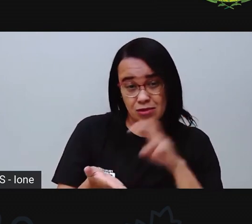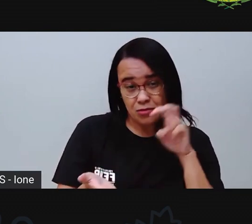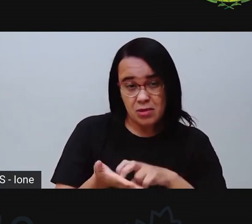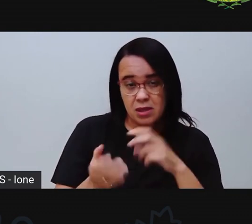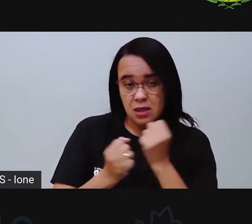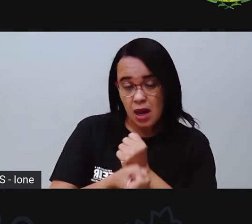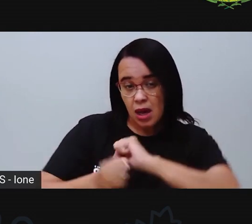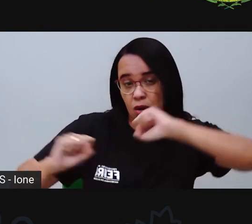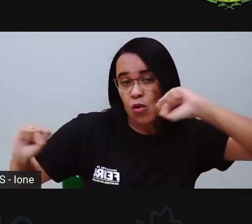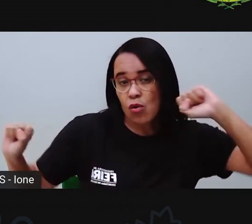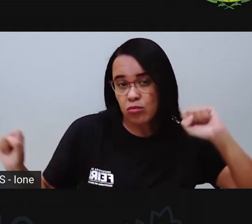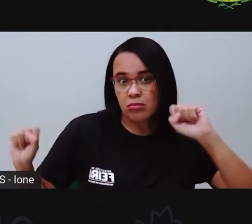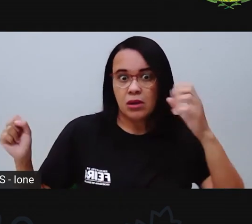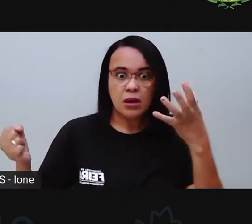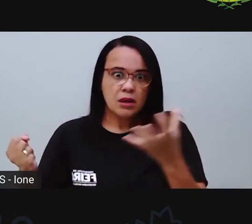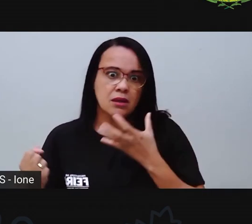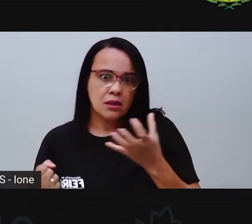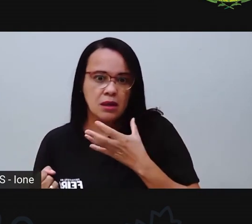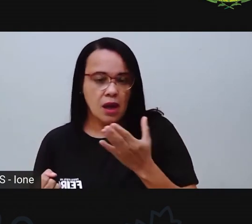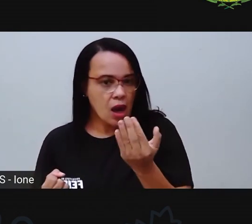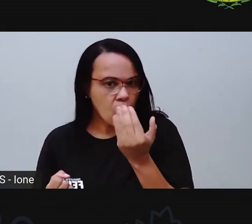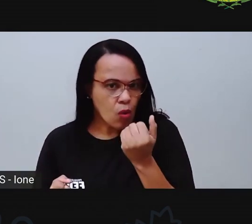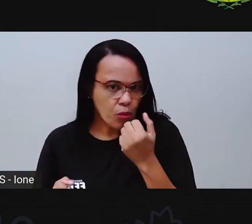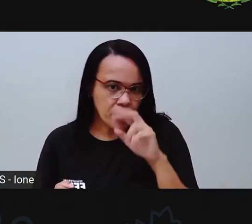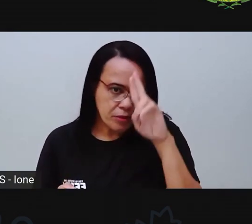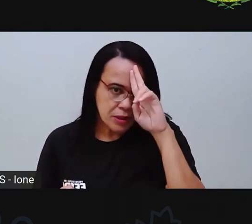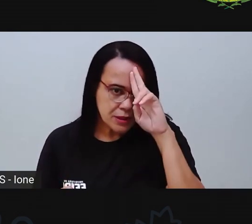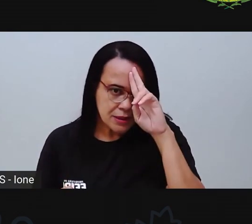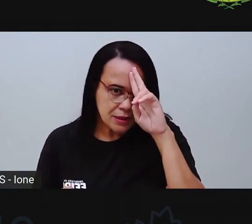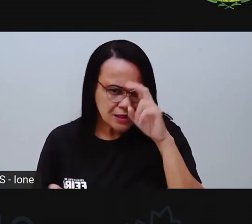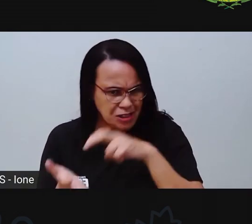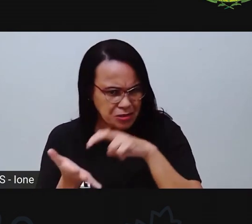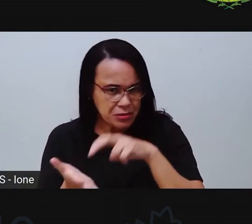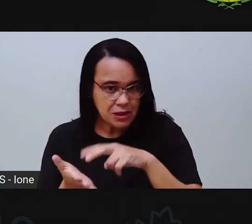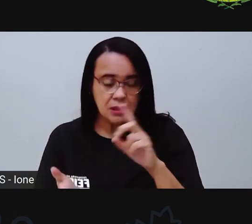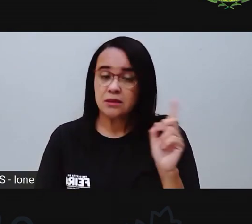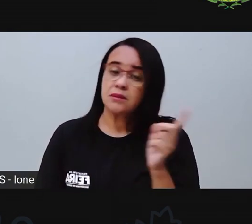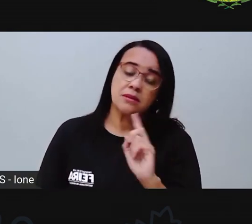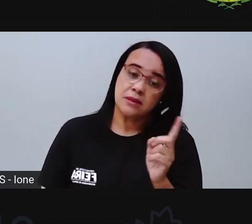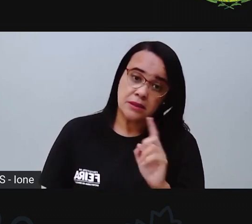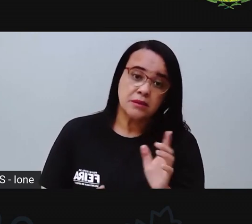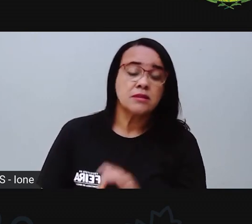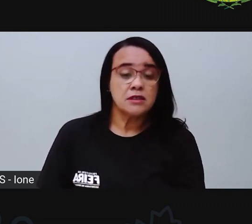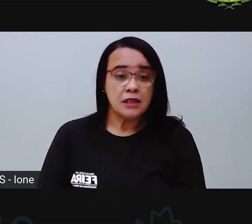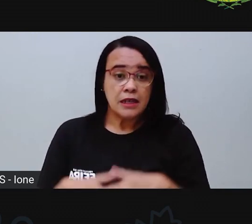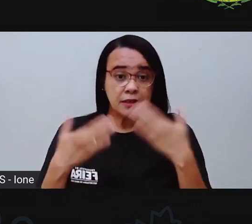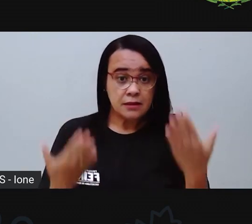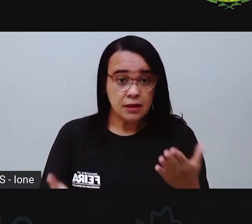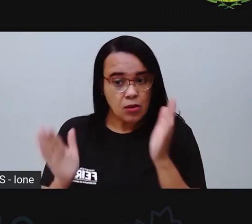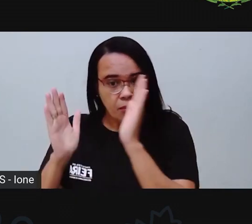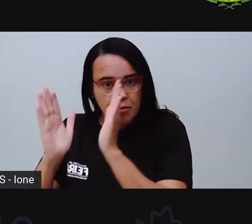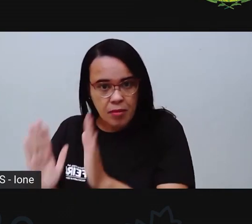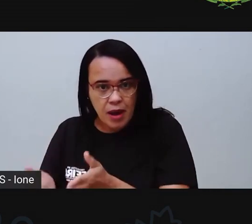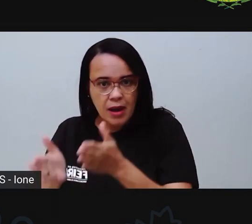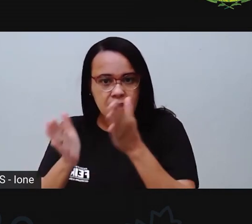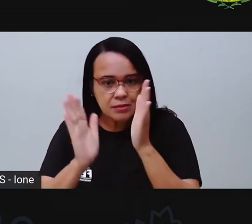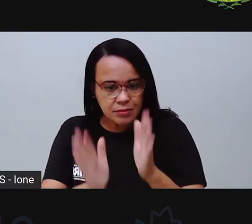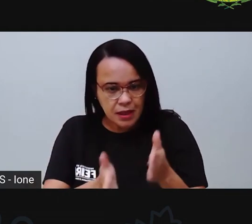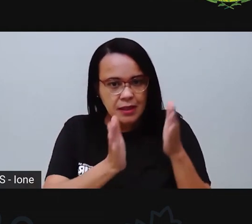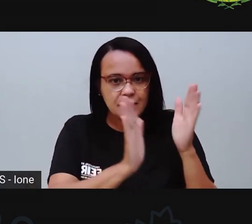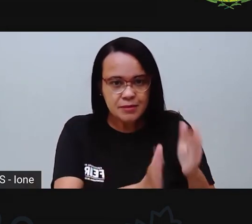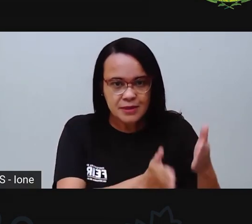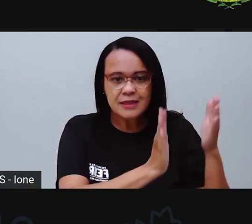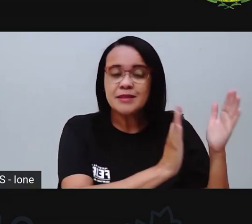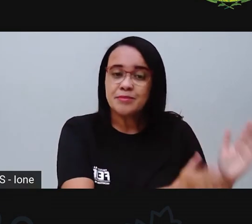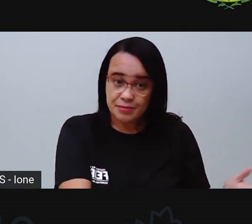Ou almoçar sete horas da manhã, né? Então, tem cada coisa, acontece em seu determinado momento, né? Tem o dia que